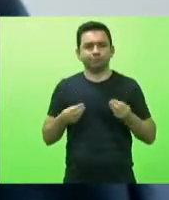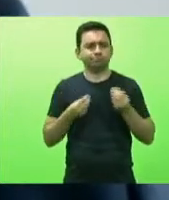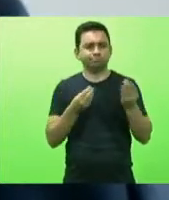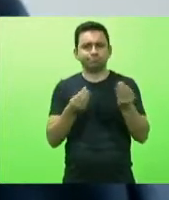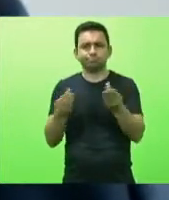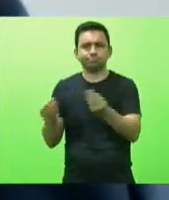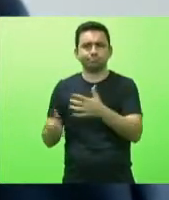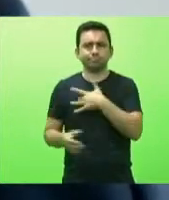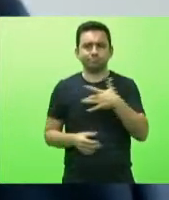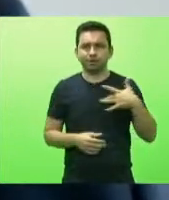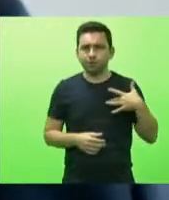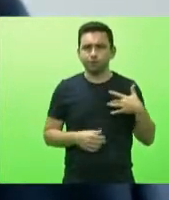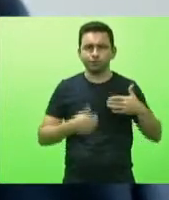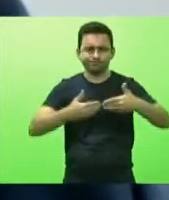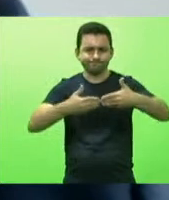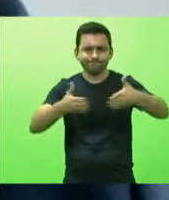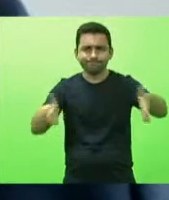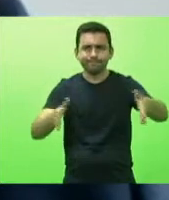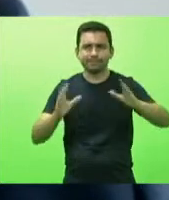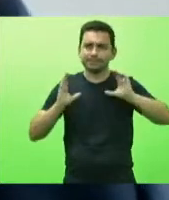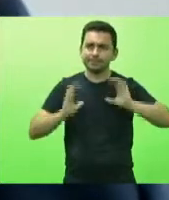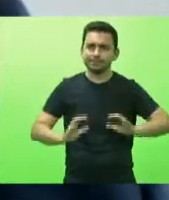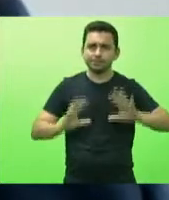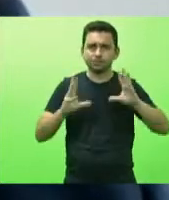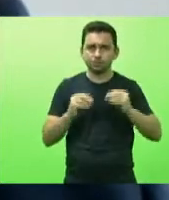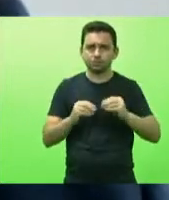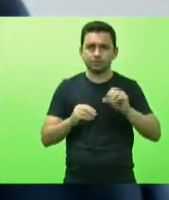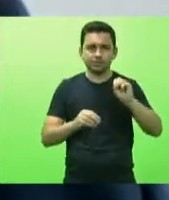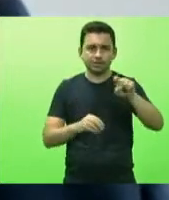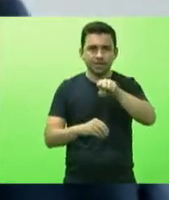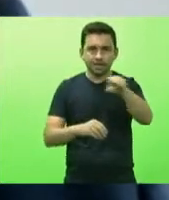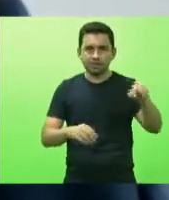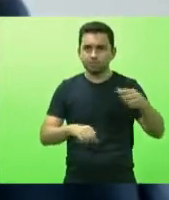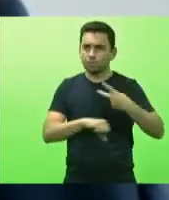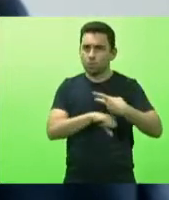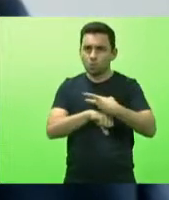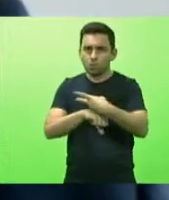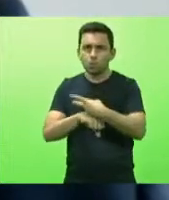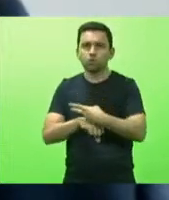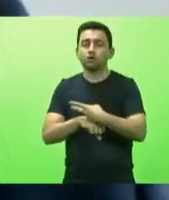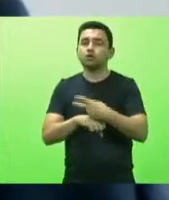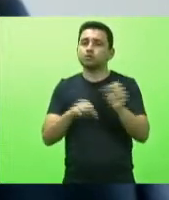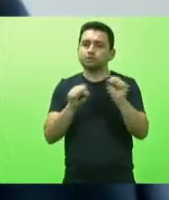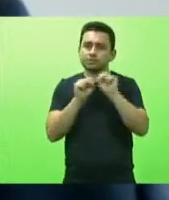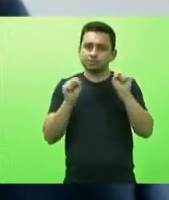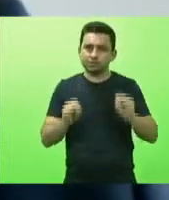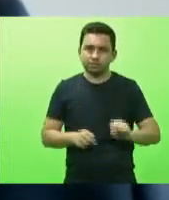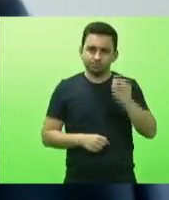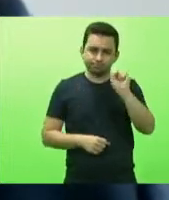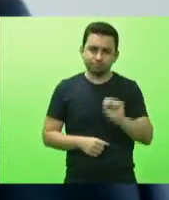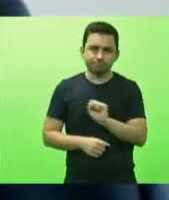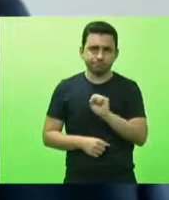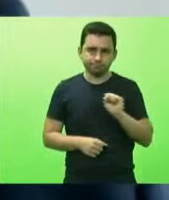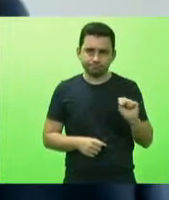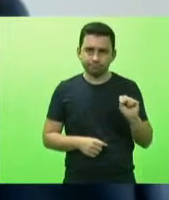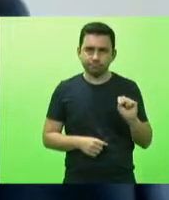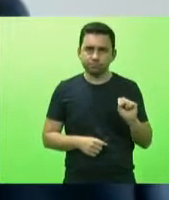saúde porta aberta ao cidadão que procurou o sistema público de saúde para seu atendimento